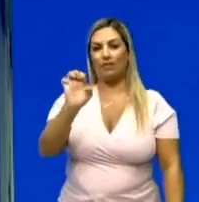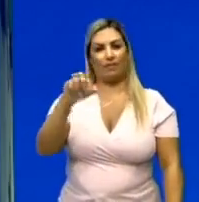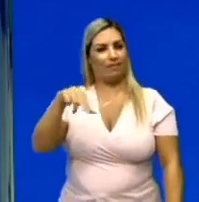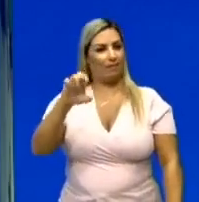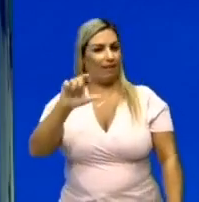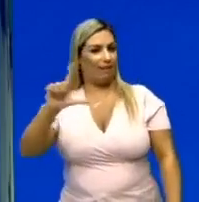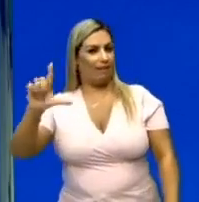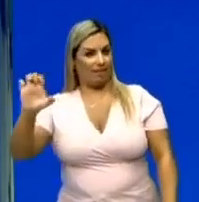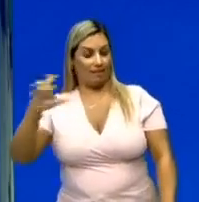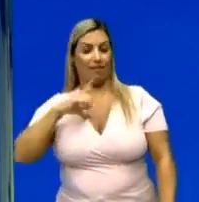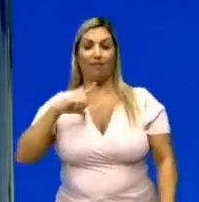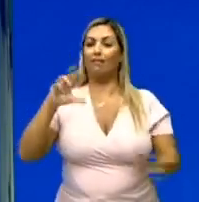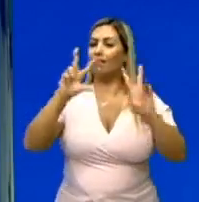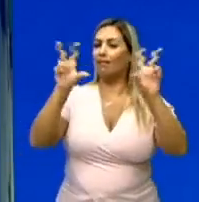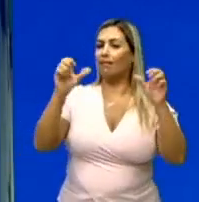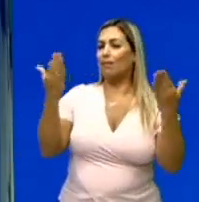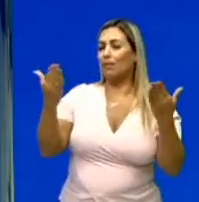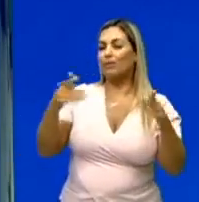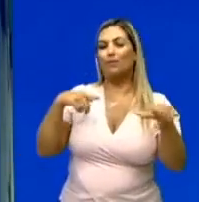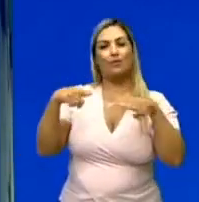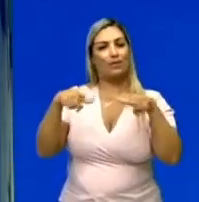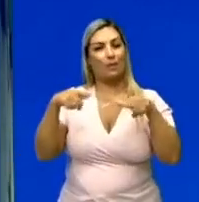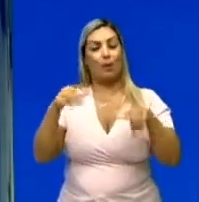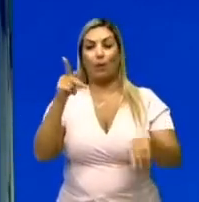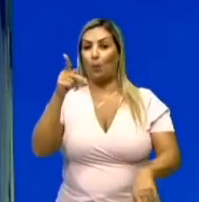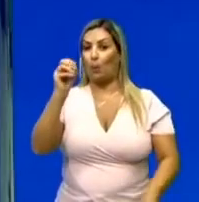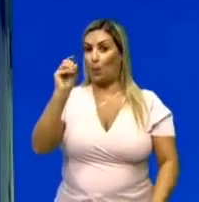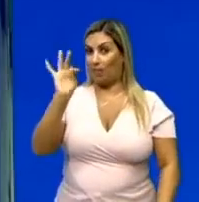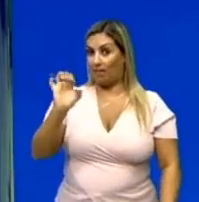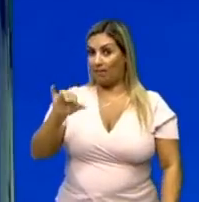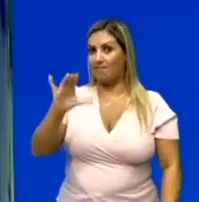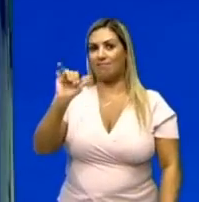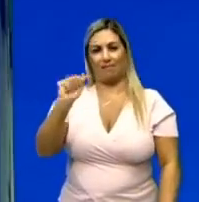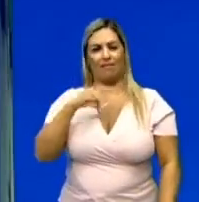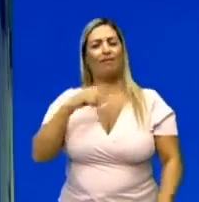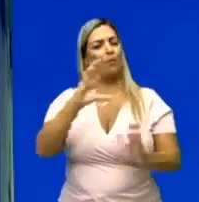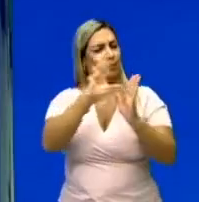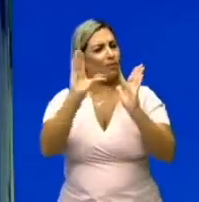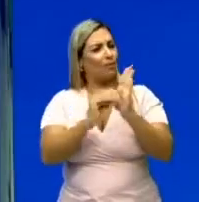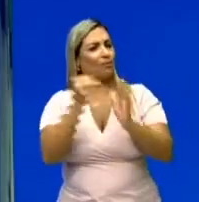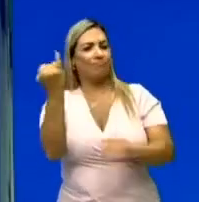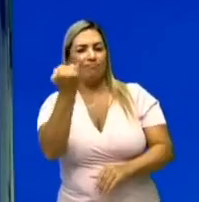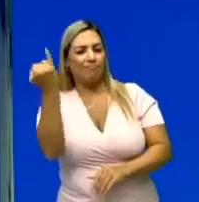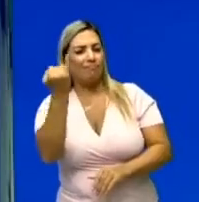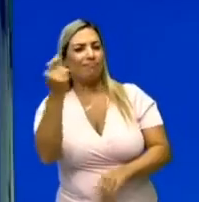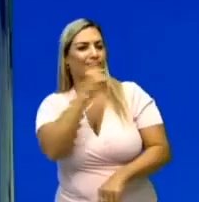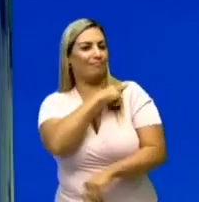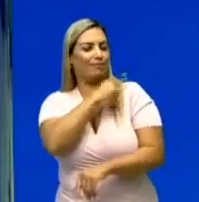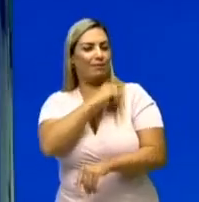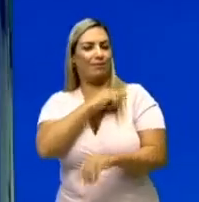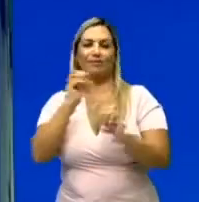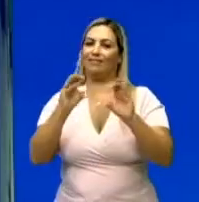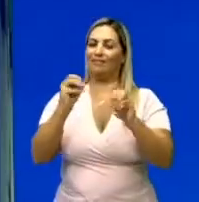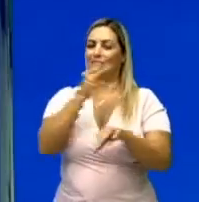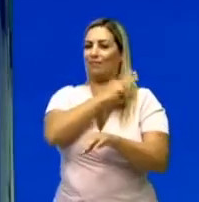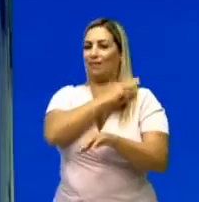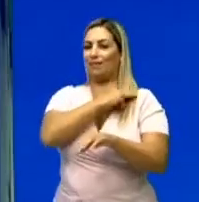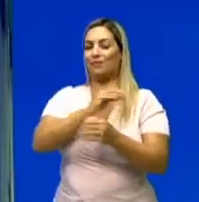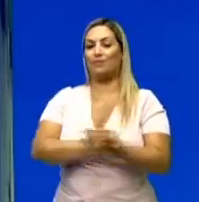O nosso tema de hoje é trabalho e potência, conteúdo importantíssimo para o estudante da primeira série do Ensino Médio.